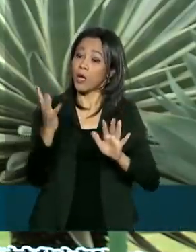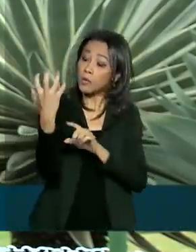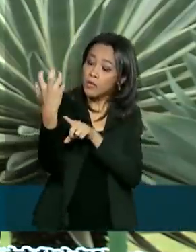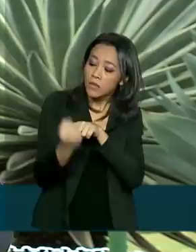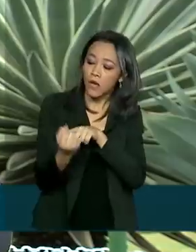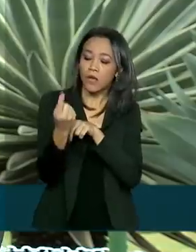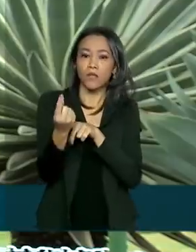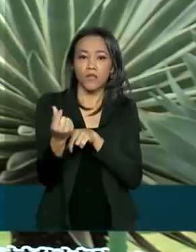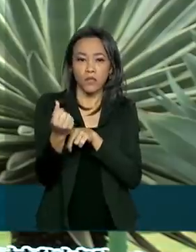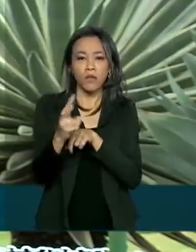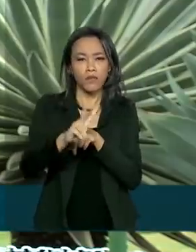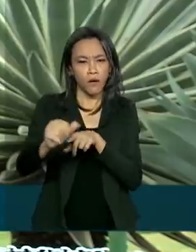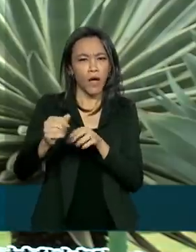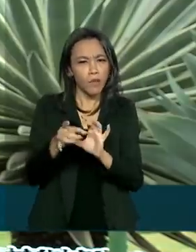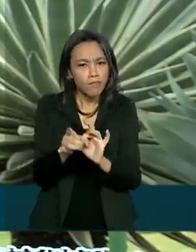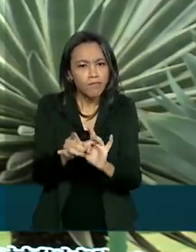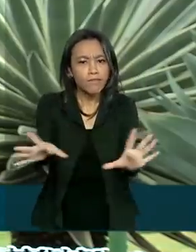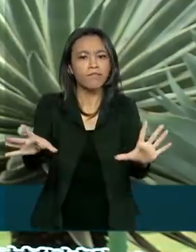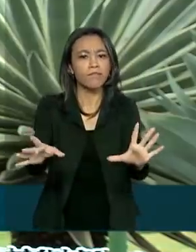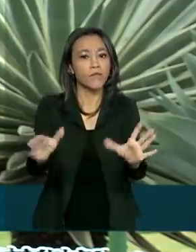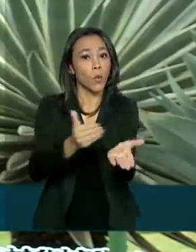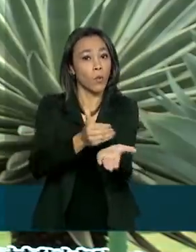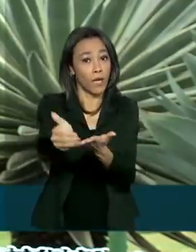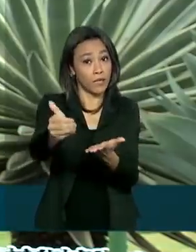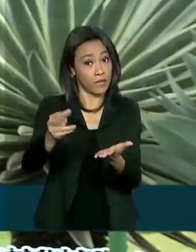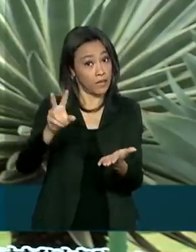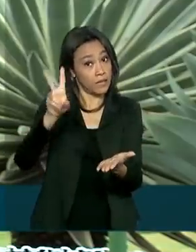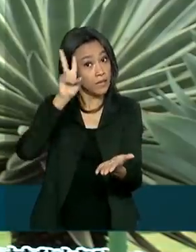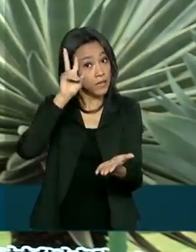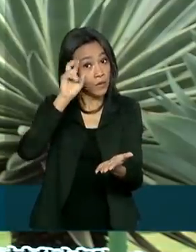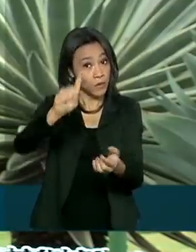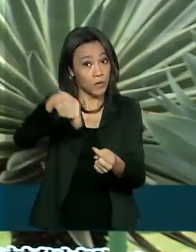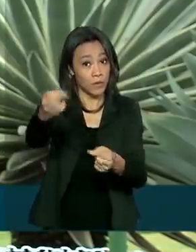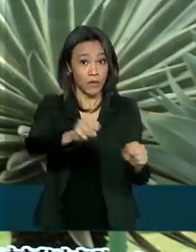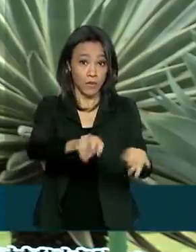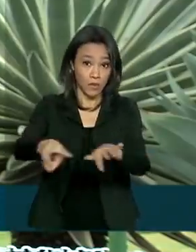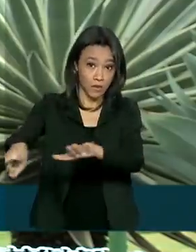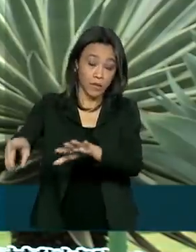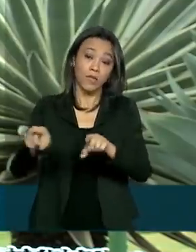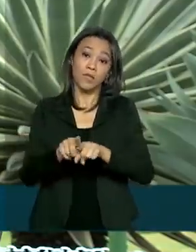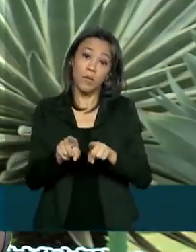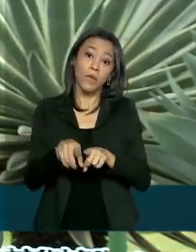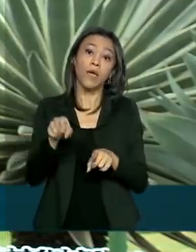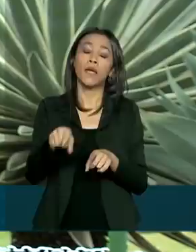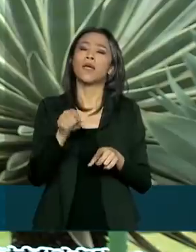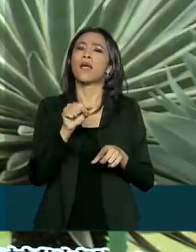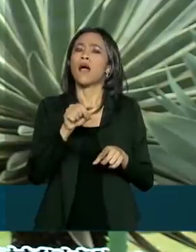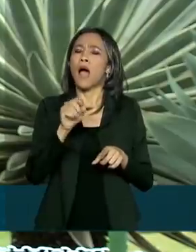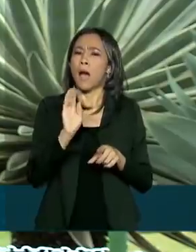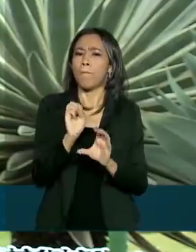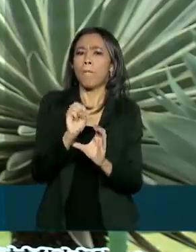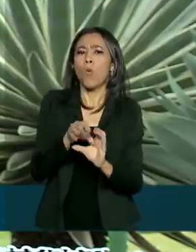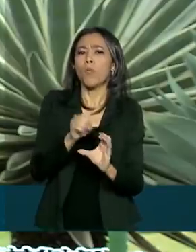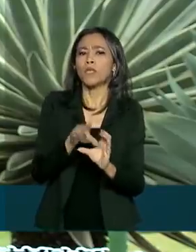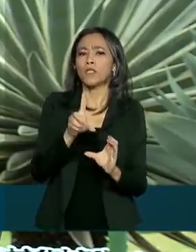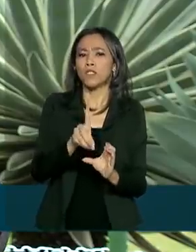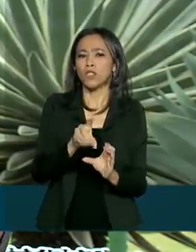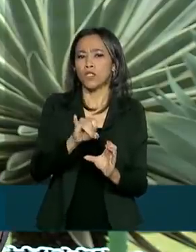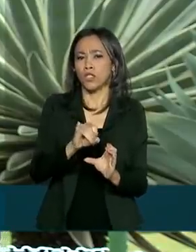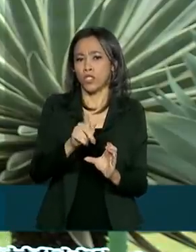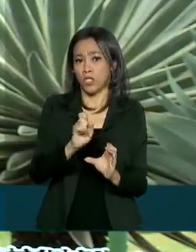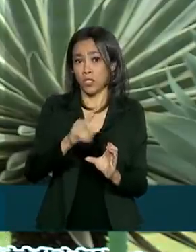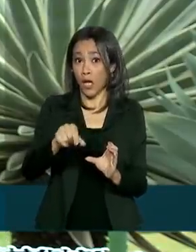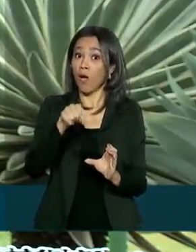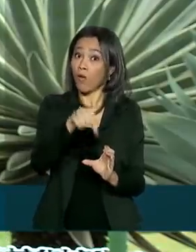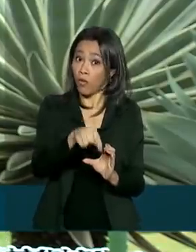autorizados a partir de segunda-feira e liberados para uso na poupança social digital a partir de quarta. O calendário segue até